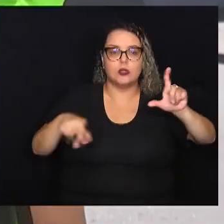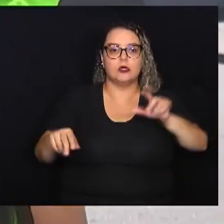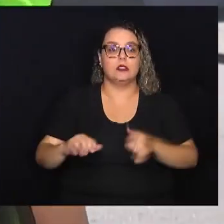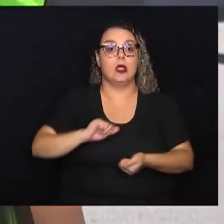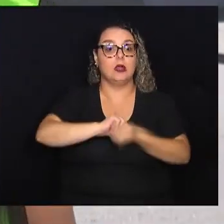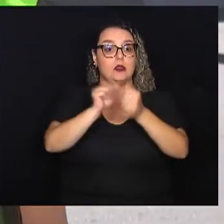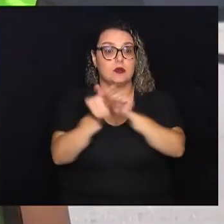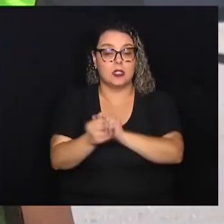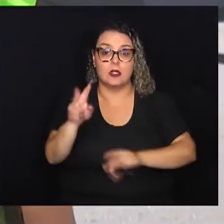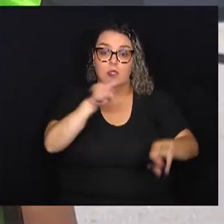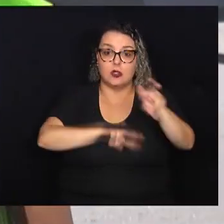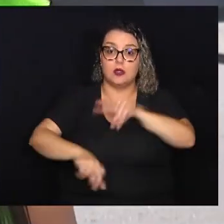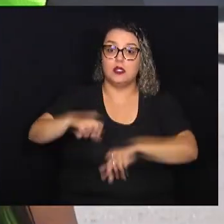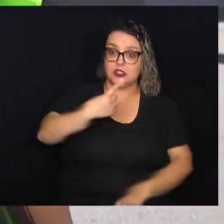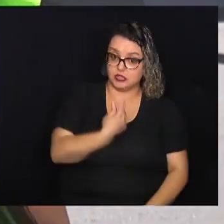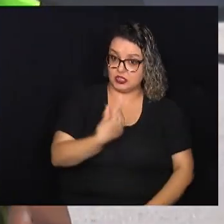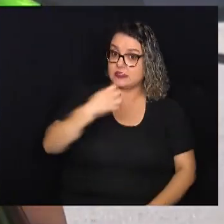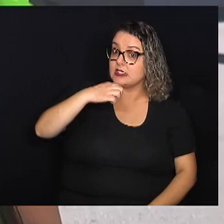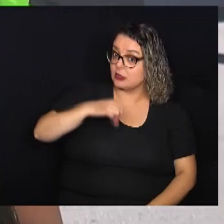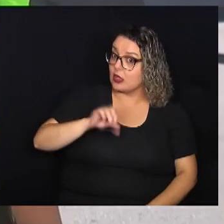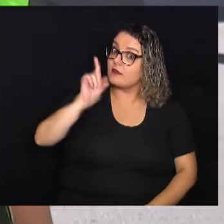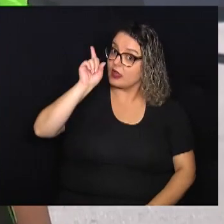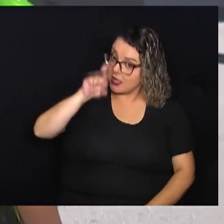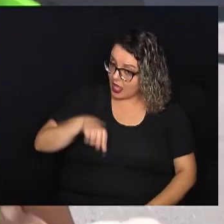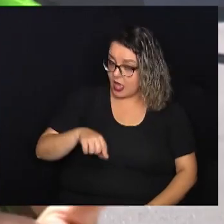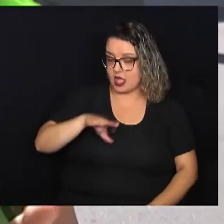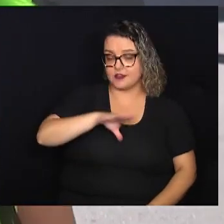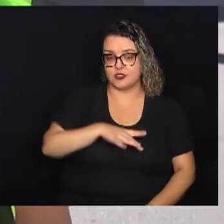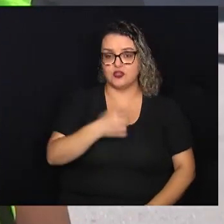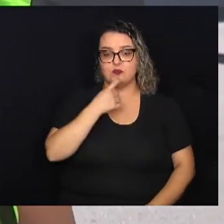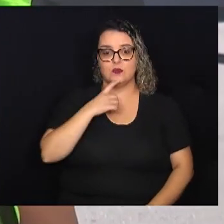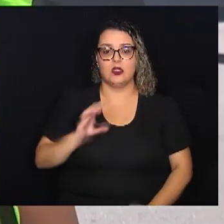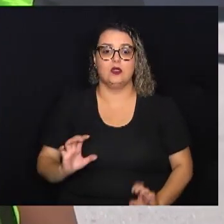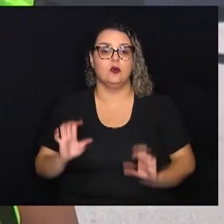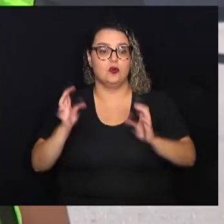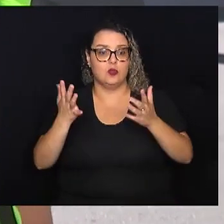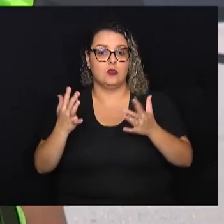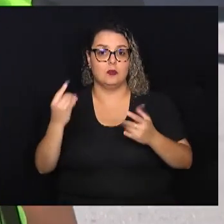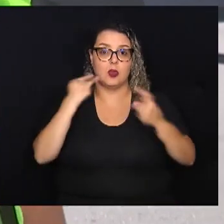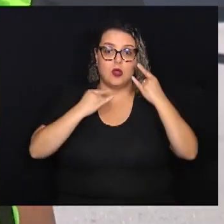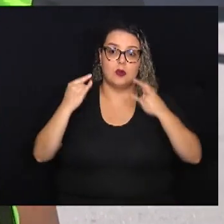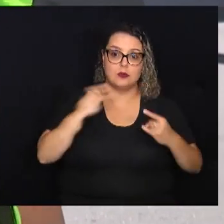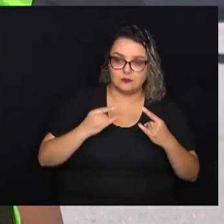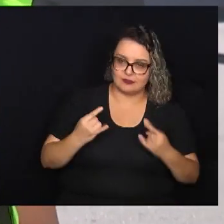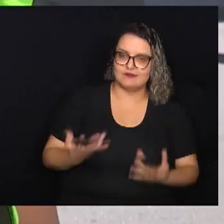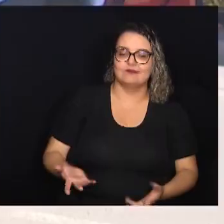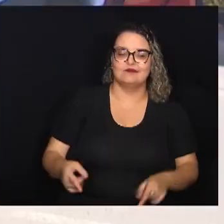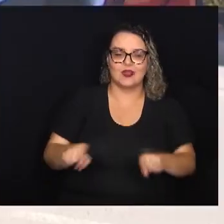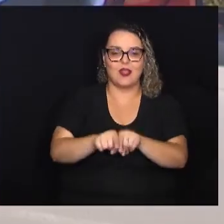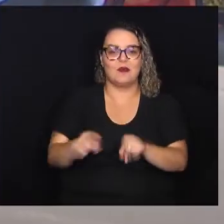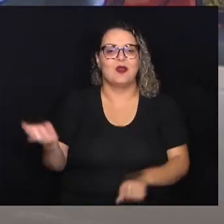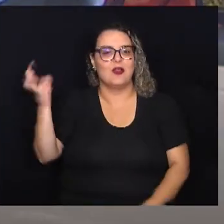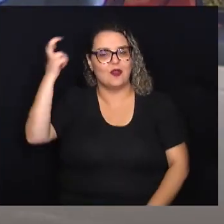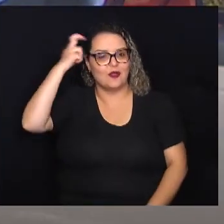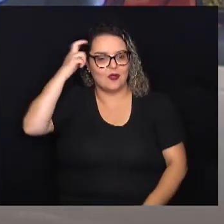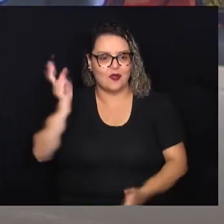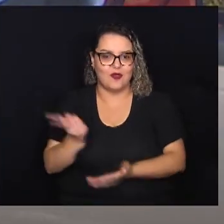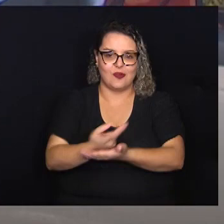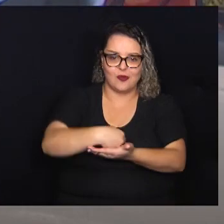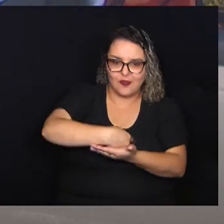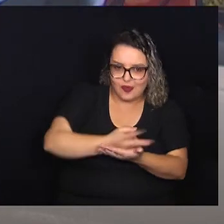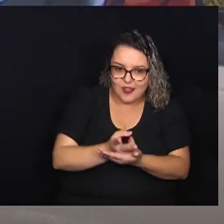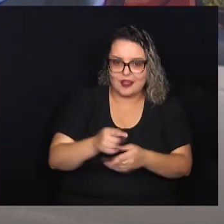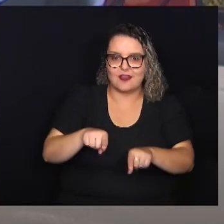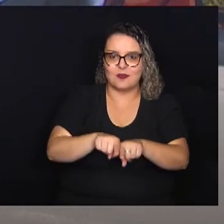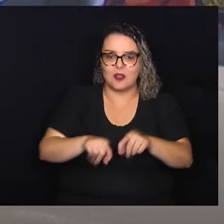19 são de Campinas. O evento também contou com atrações da cultura hip-hop e DJ. O velhador entrou em